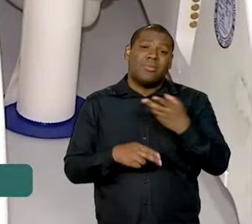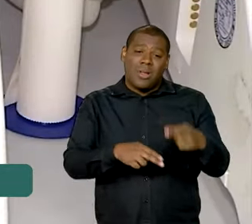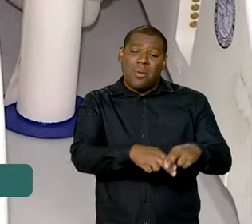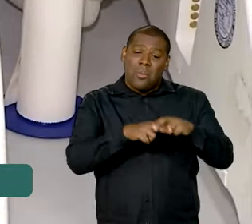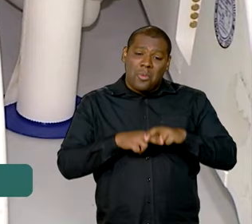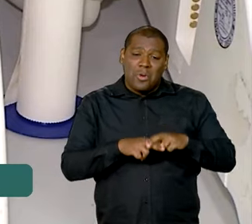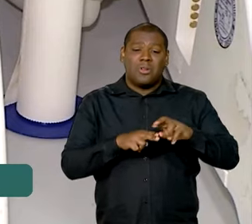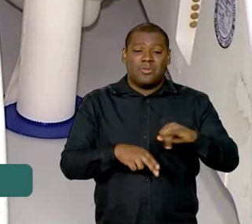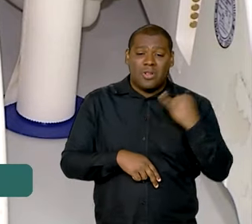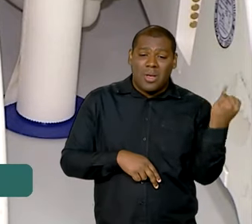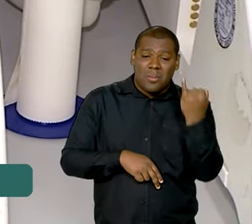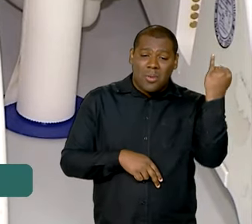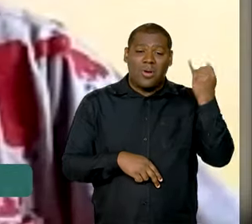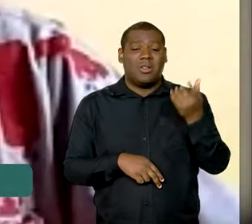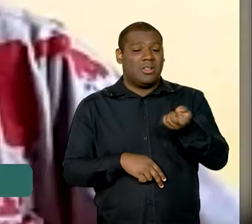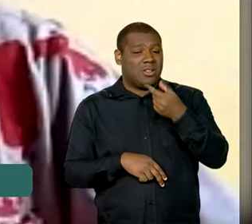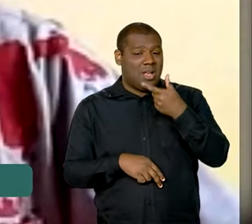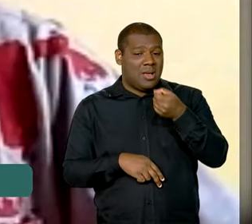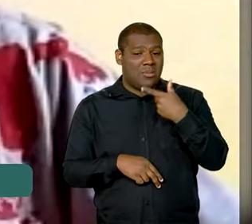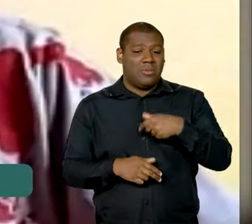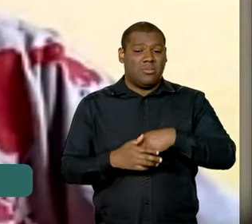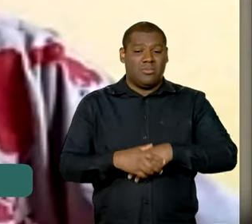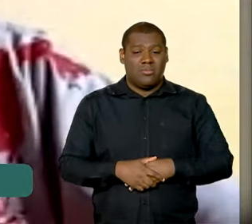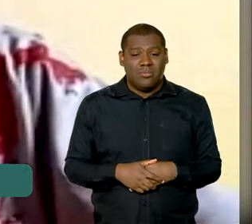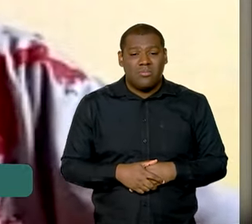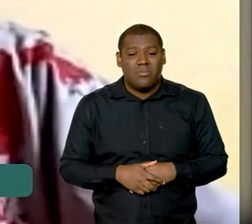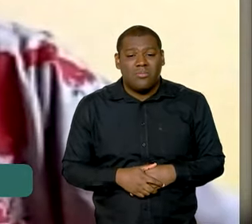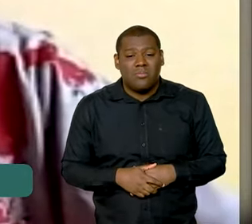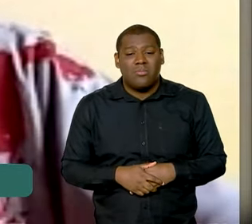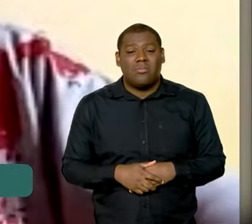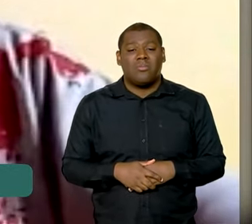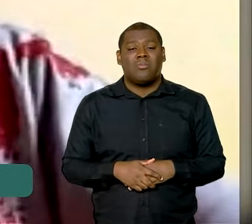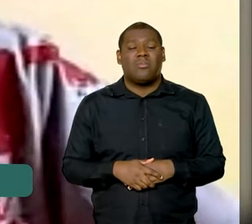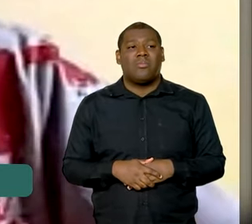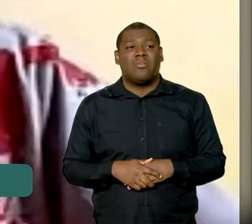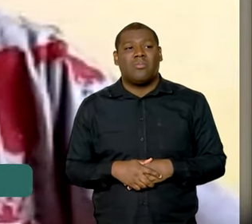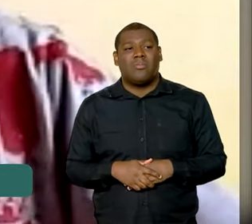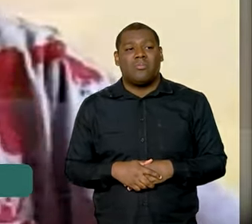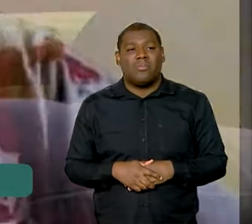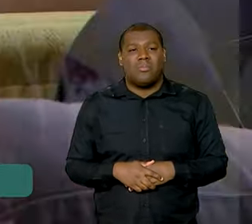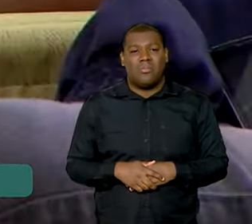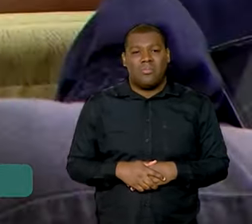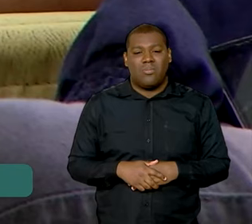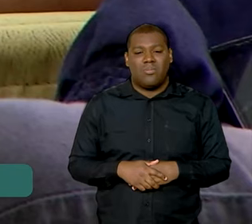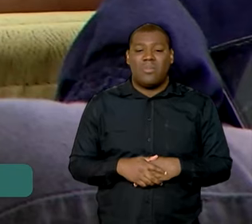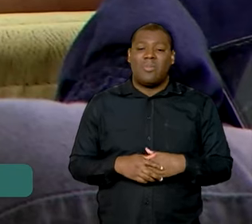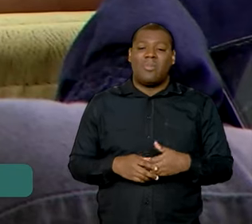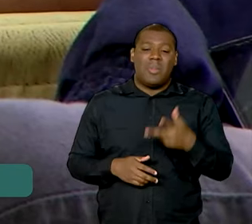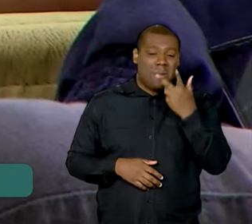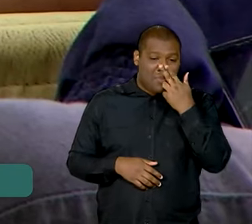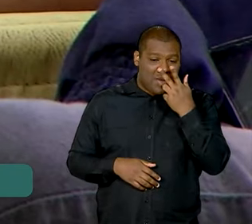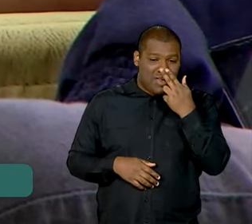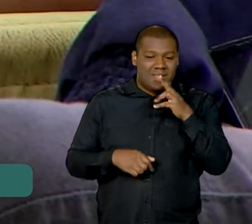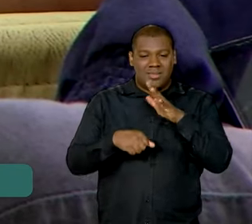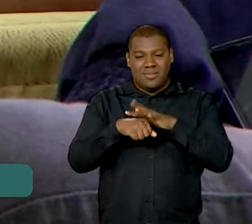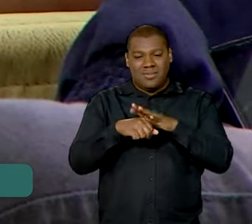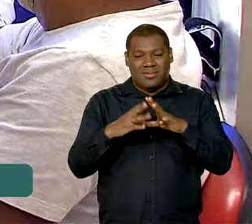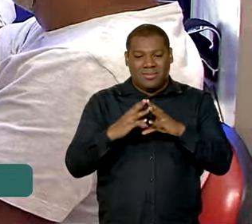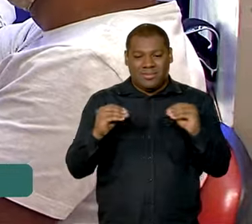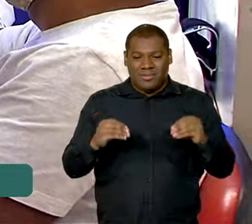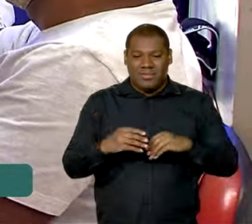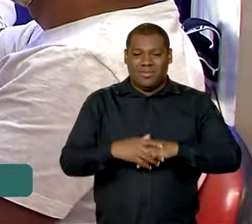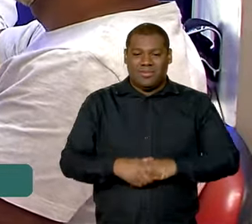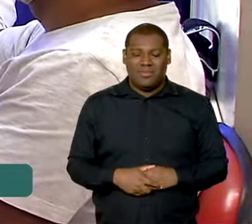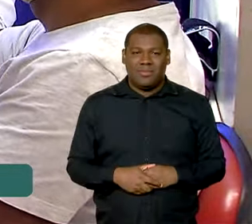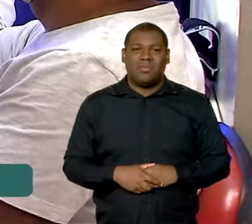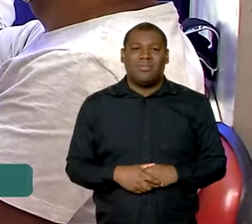medicamento garantido. É como se eu deixasse esse hemofílico, ou seja, como se eu fosse curado. E nesse projeto, junto com